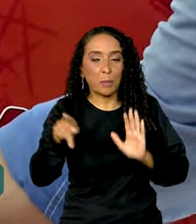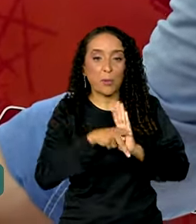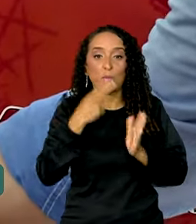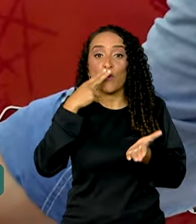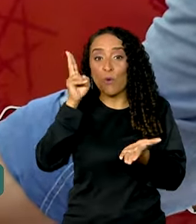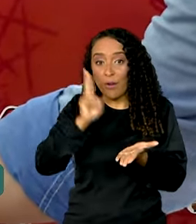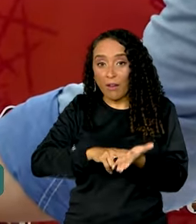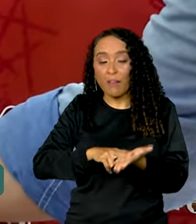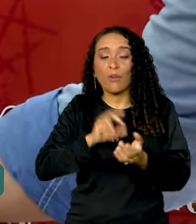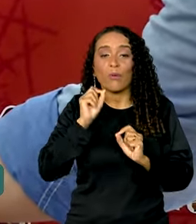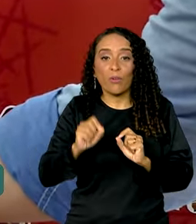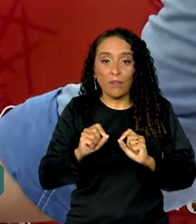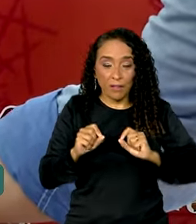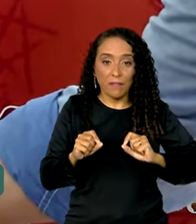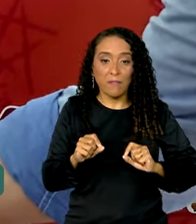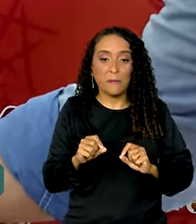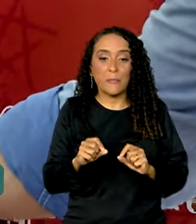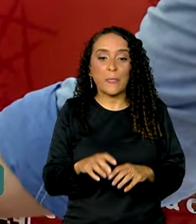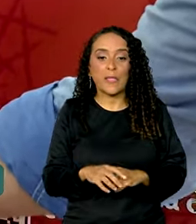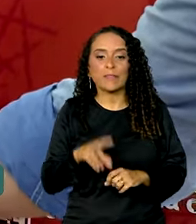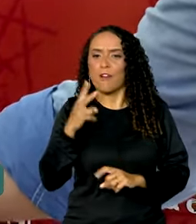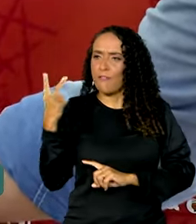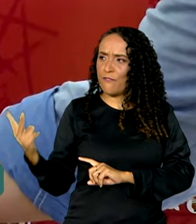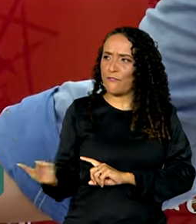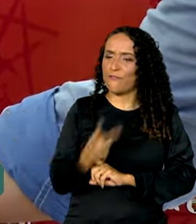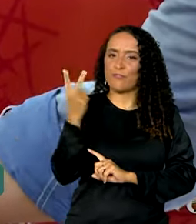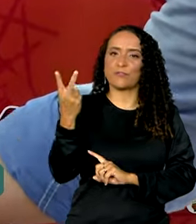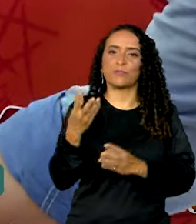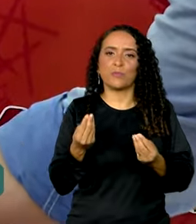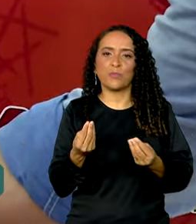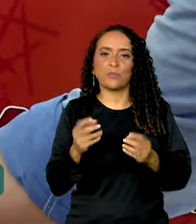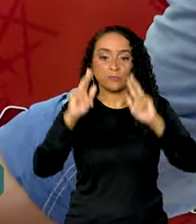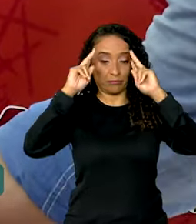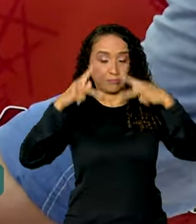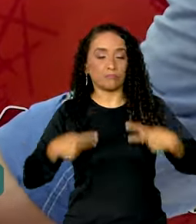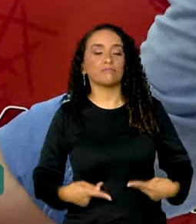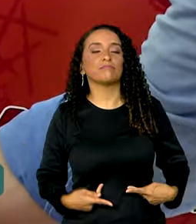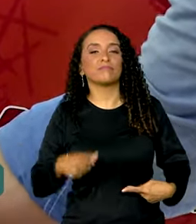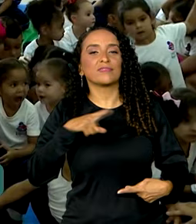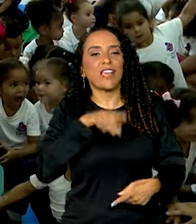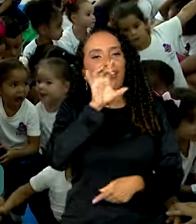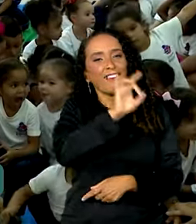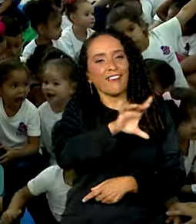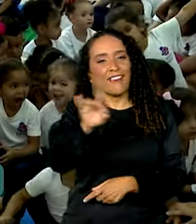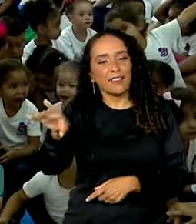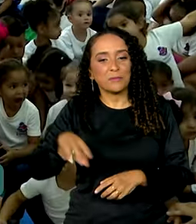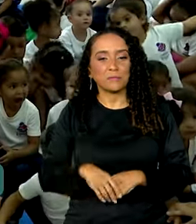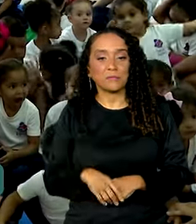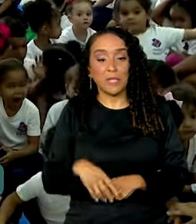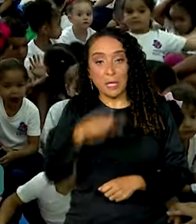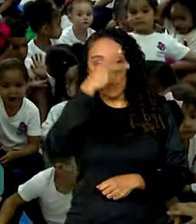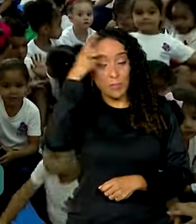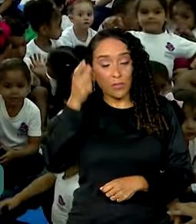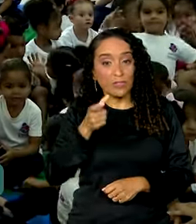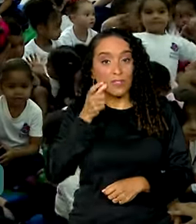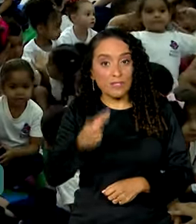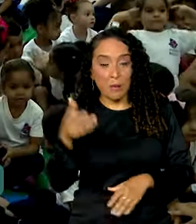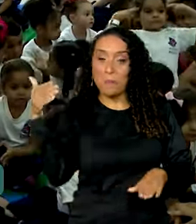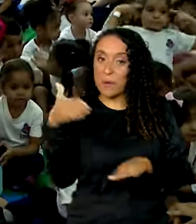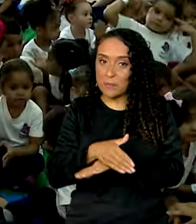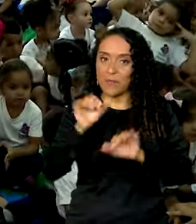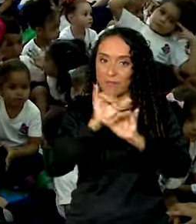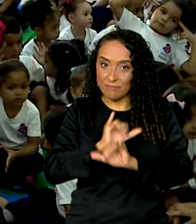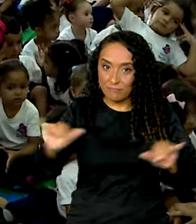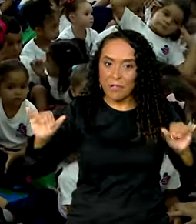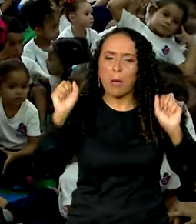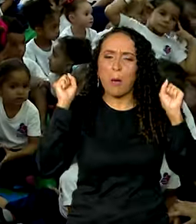Correios que valorizou muito o ser humano que tem em cada um. Os interessados em participar da